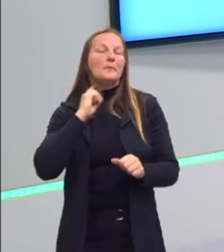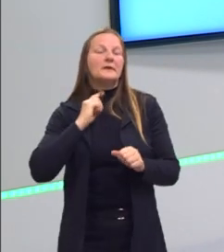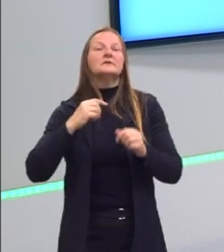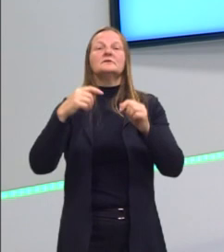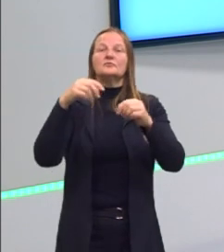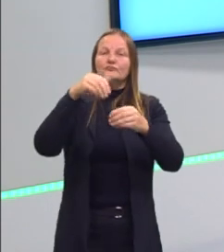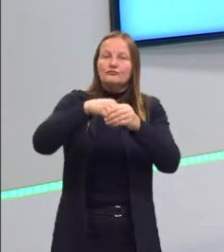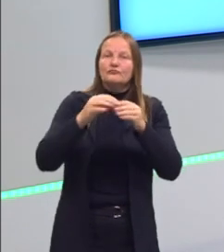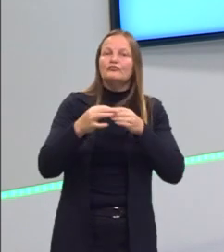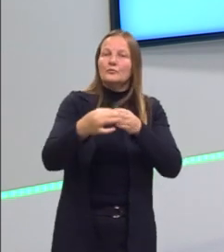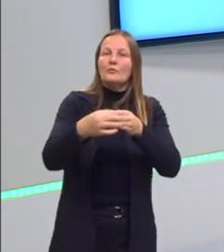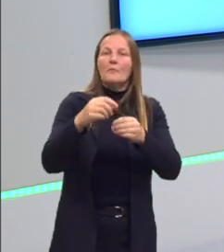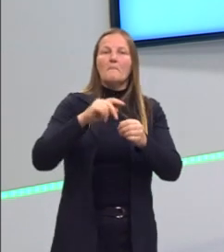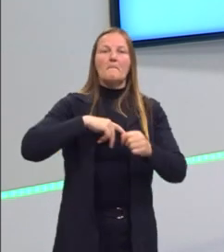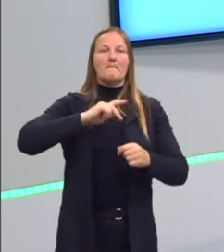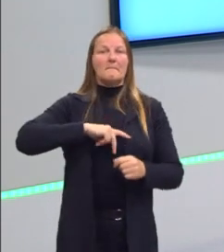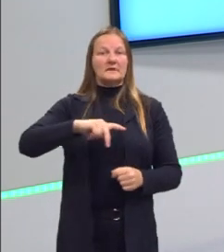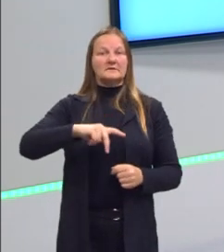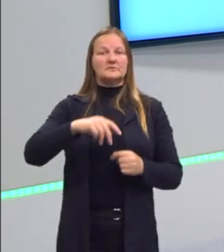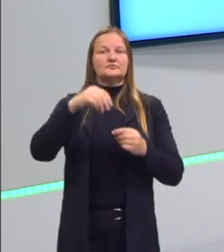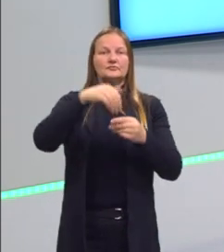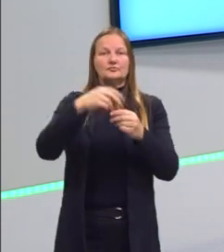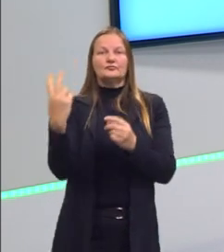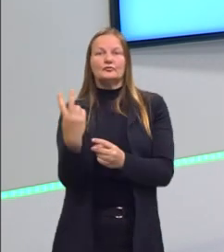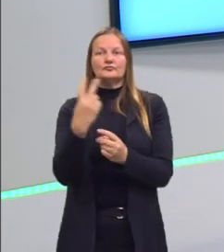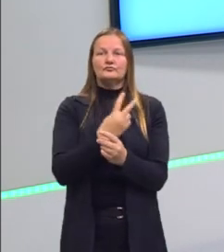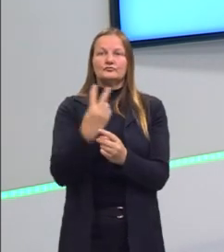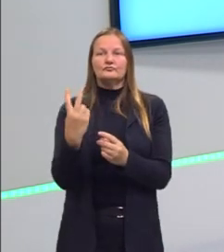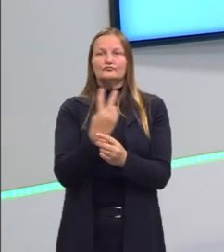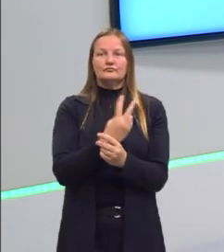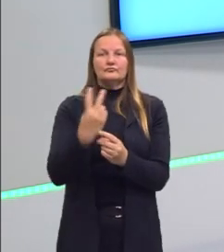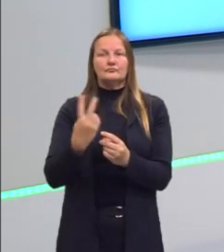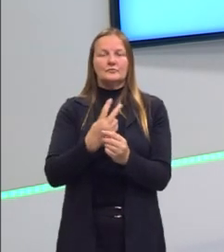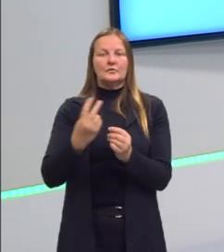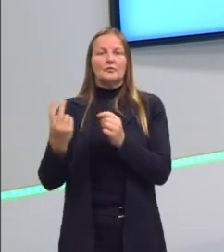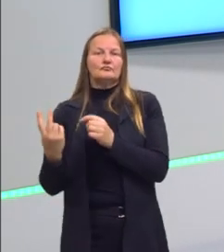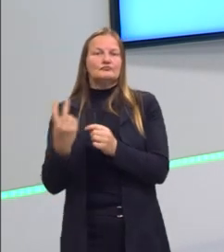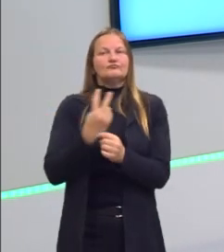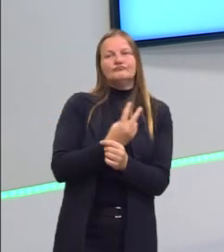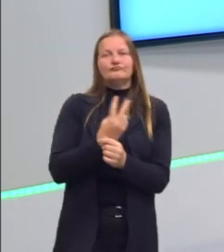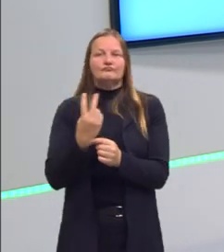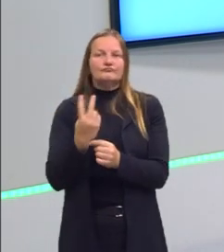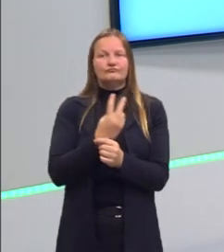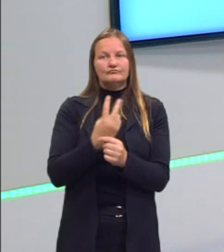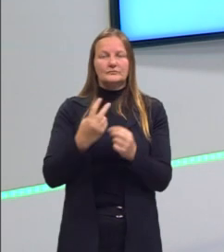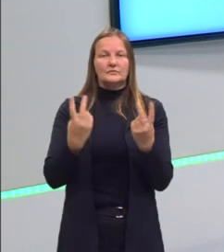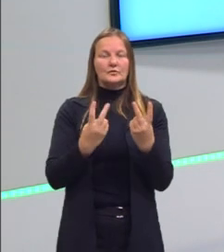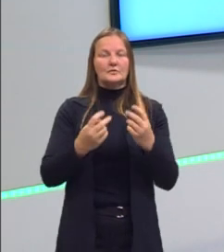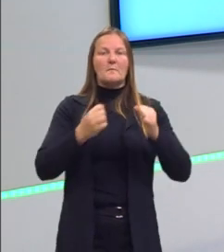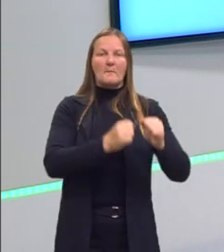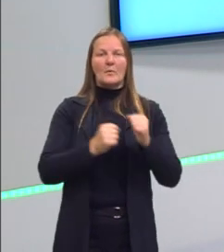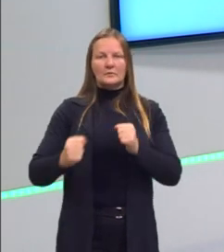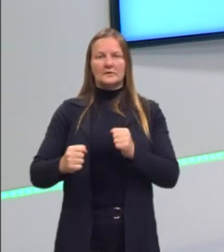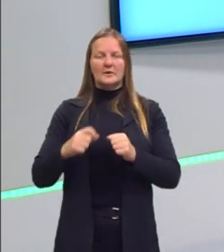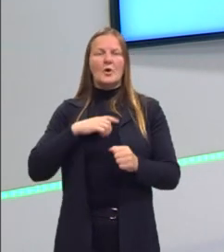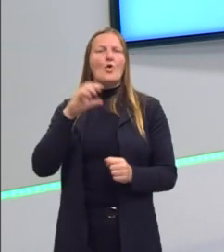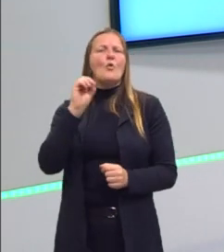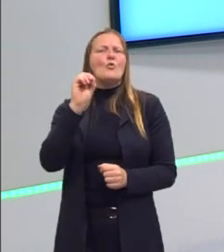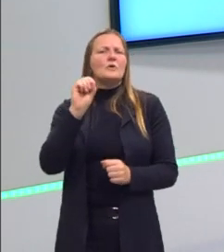indicava quem seria o presidente, e os dois se apoiavam e ficavam alternando no poder. O que é uma